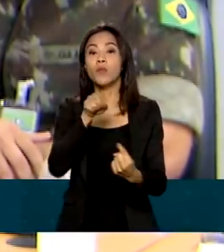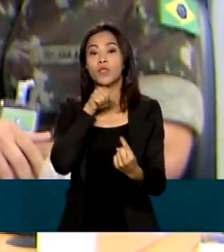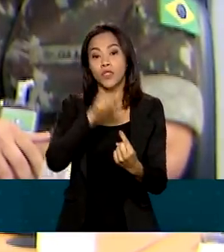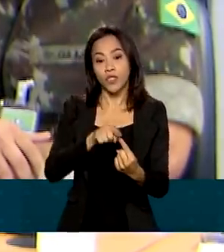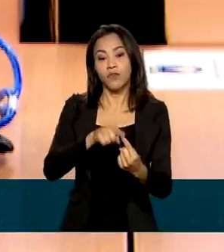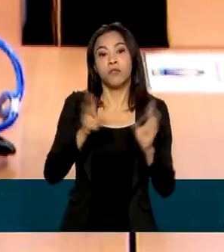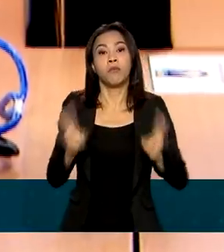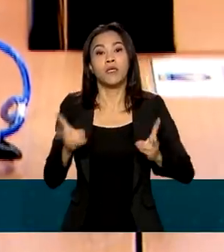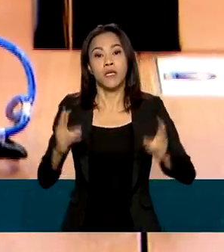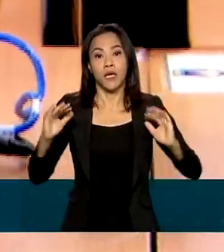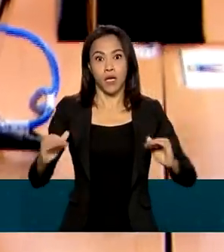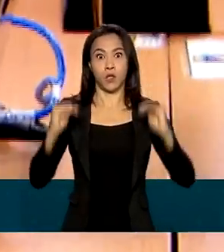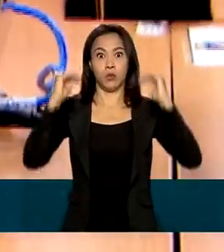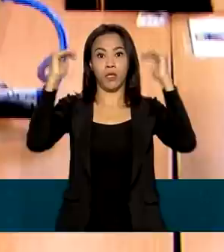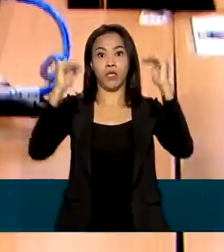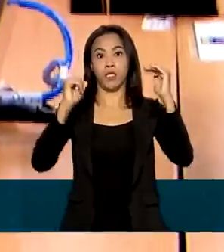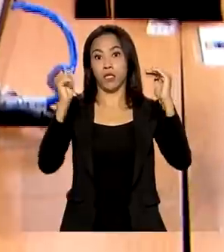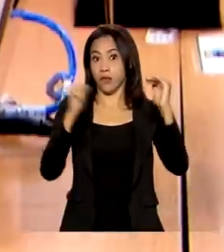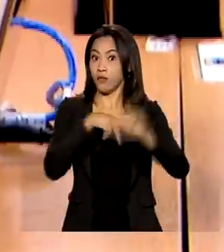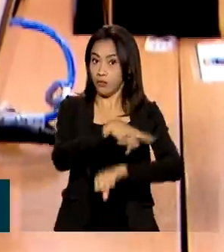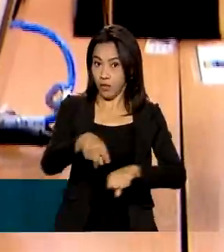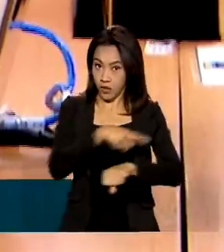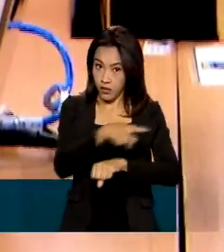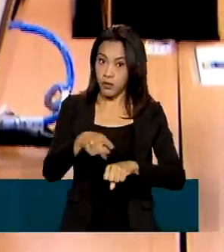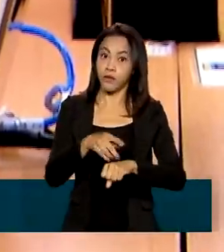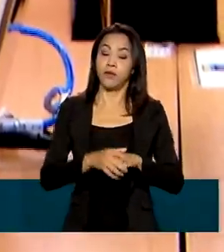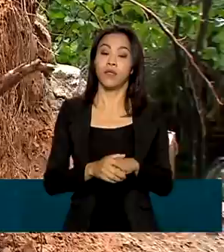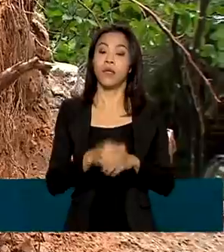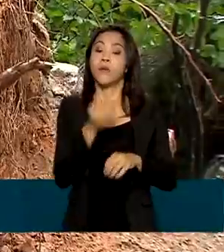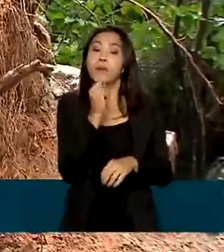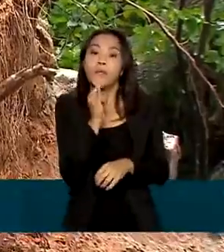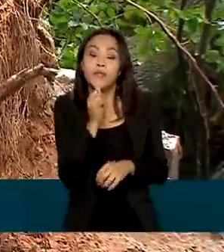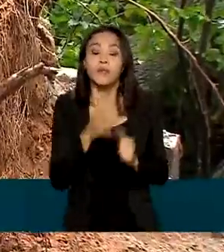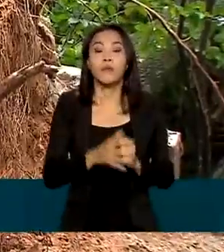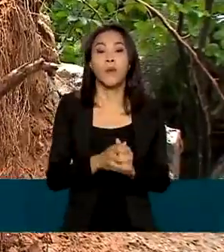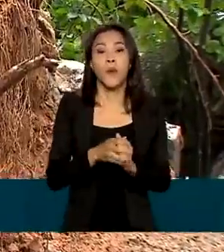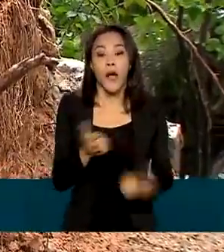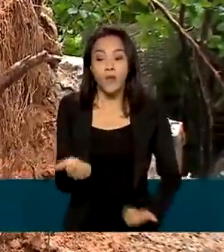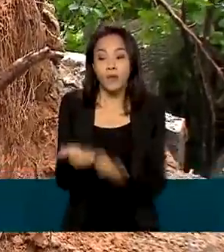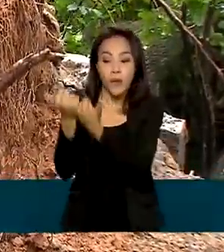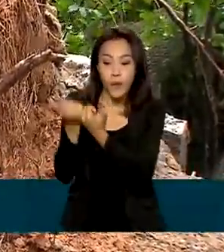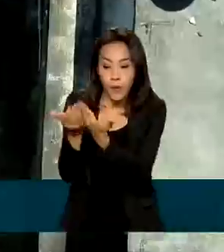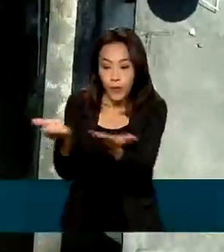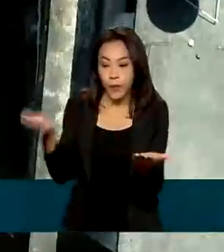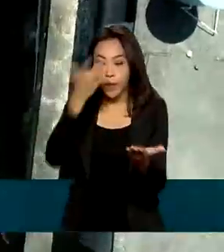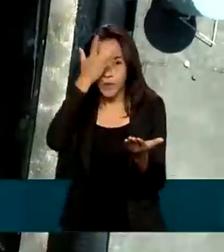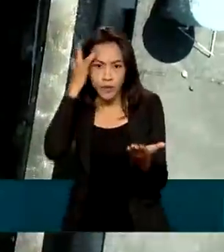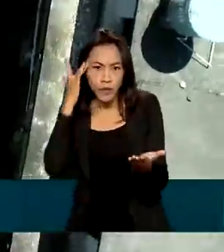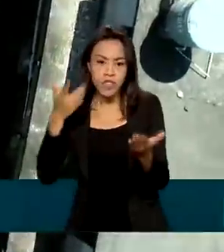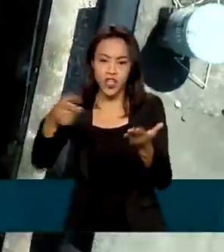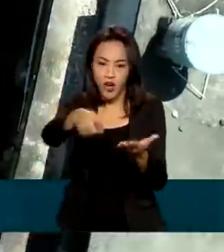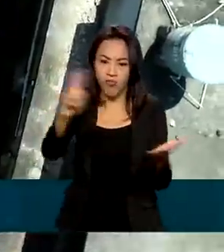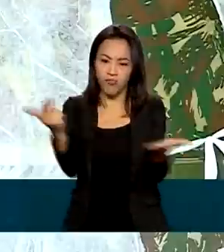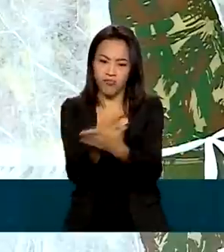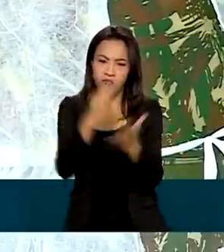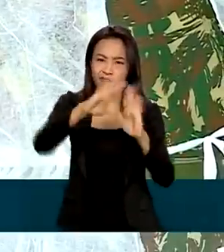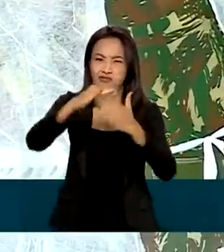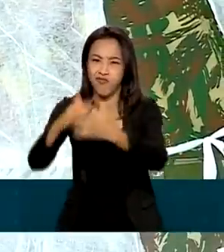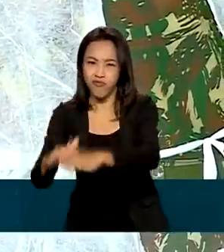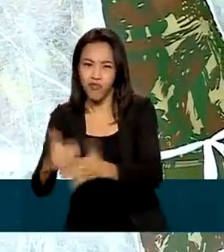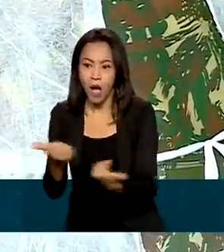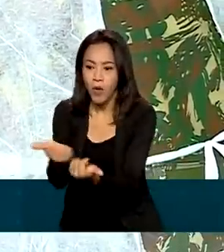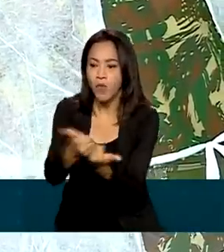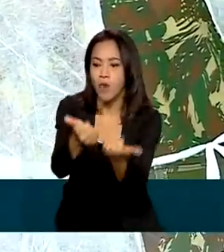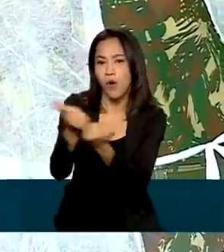soberania nacional e a integridade do país. Prestam, por exemplo, assistência às comunidades atingidas por desastres naturais e,